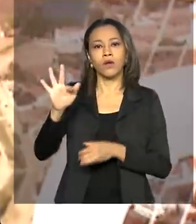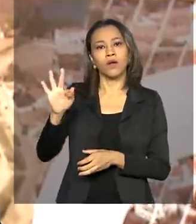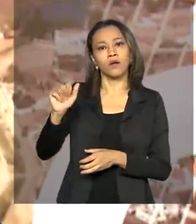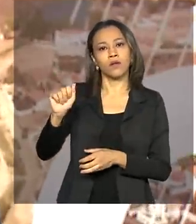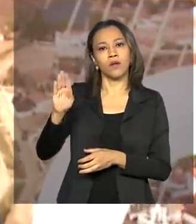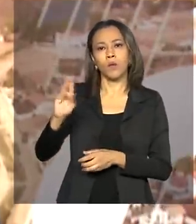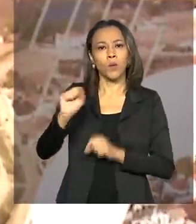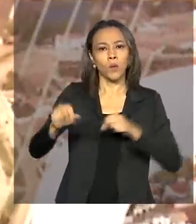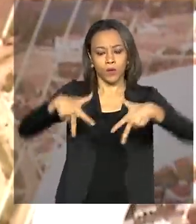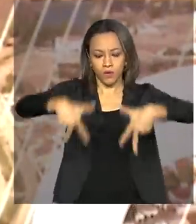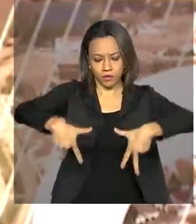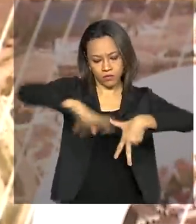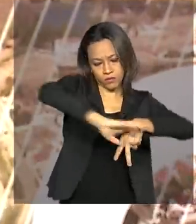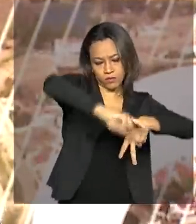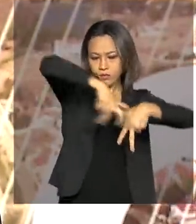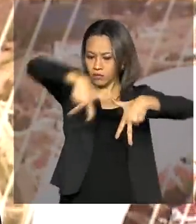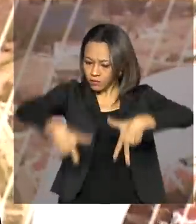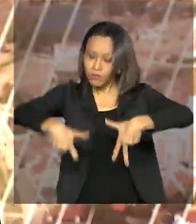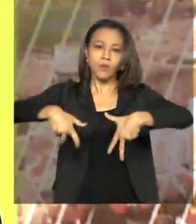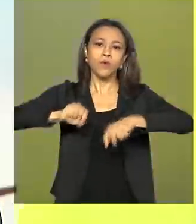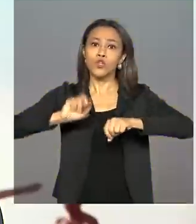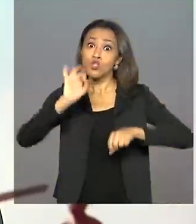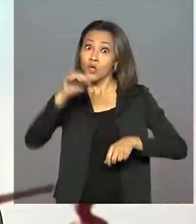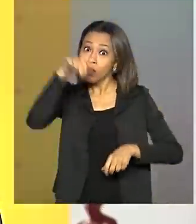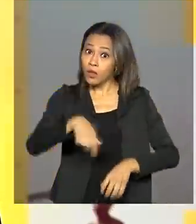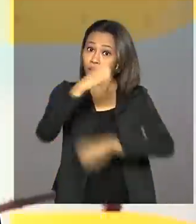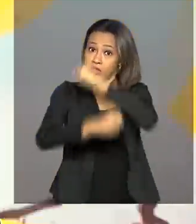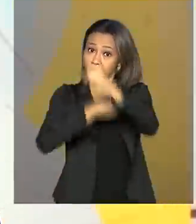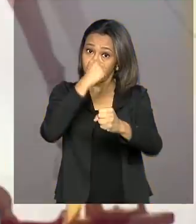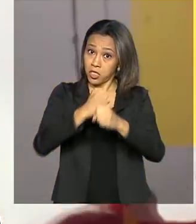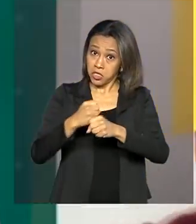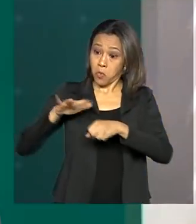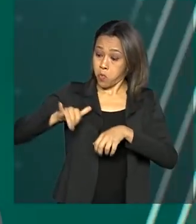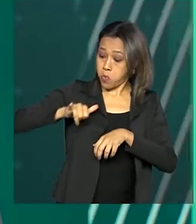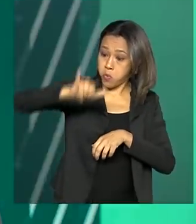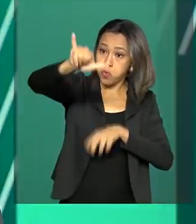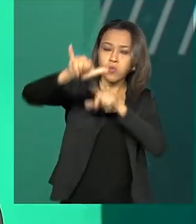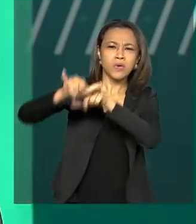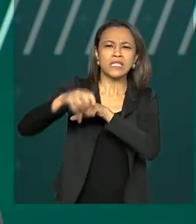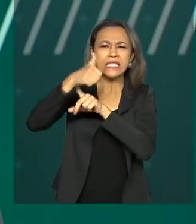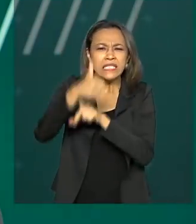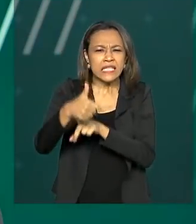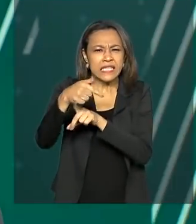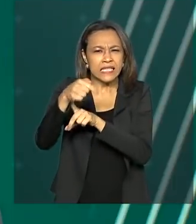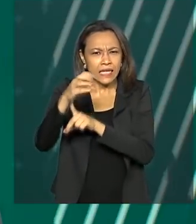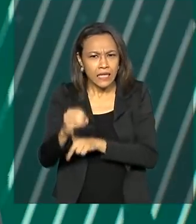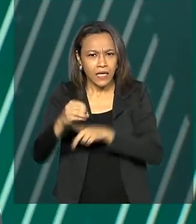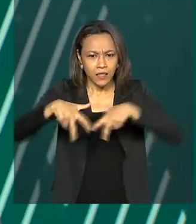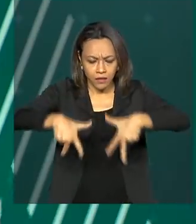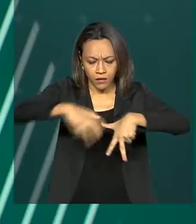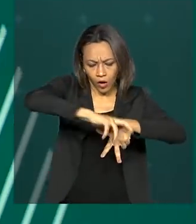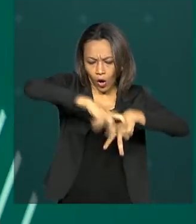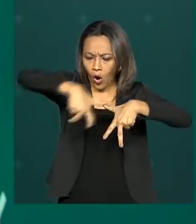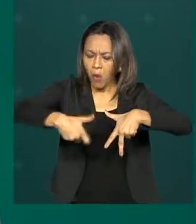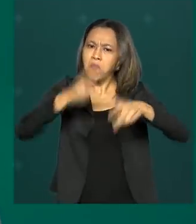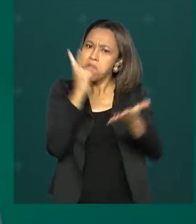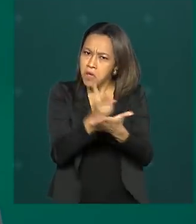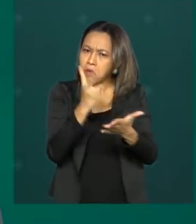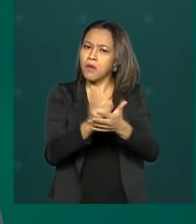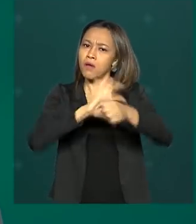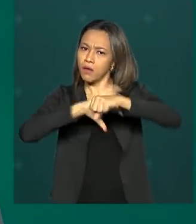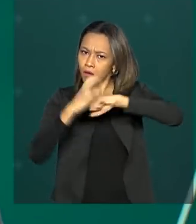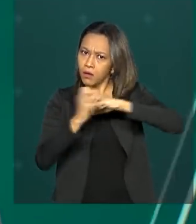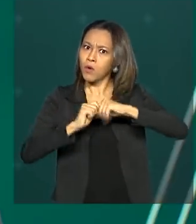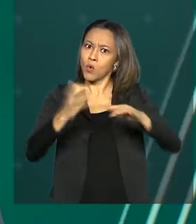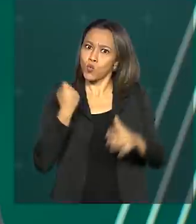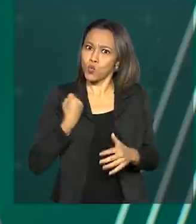transporte de órgãos para transplantes. Só neste ano, a FAB já transportou 170 órgãos. Mesmo com a pandemia, o número já